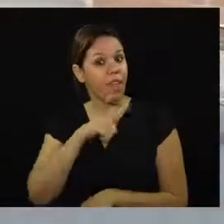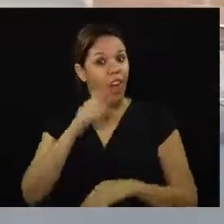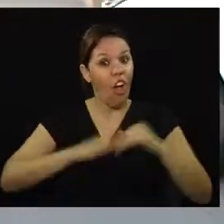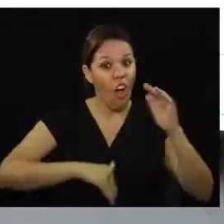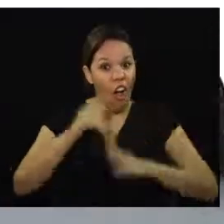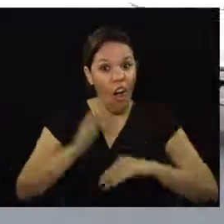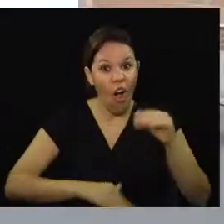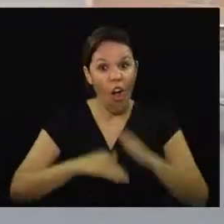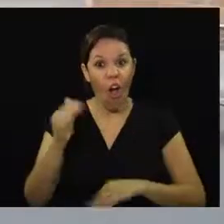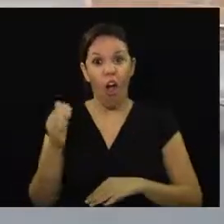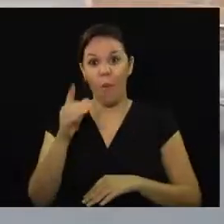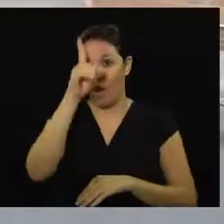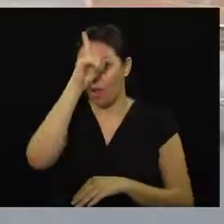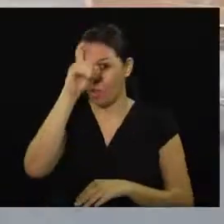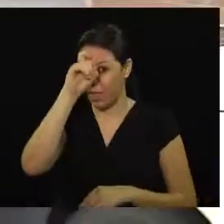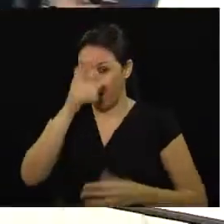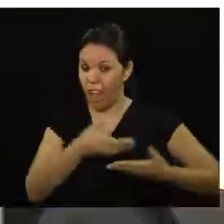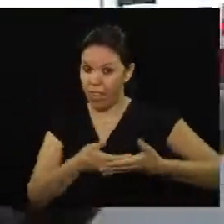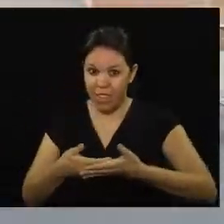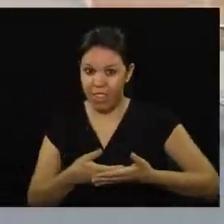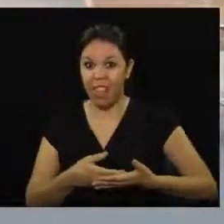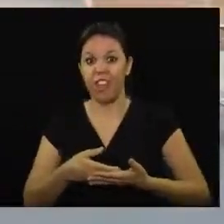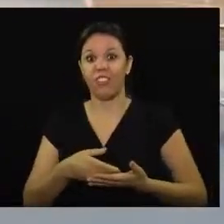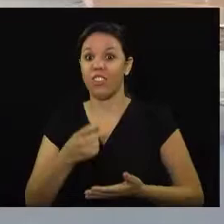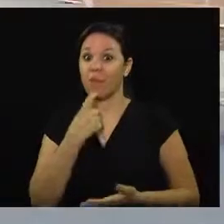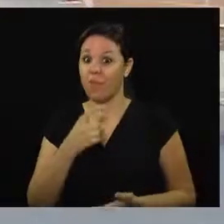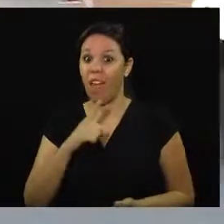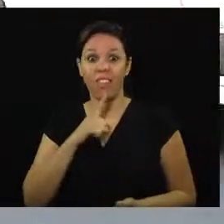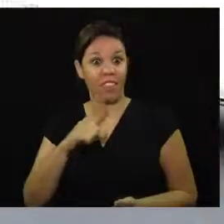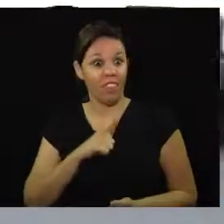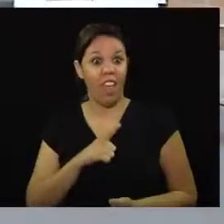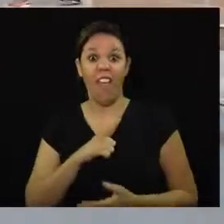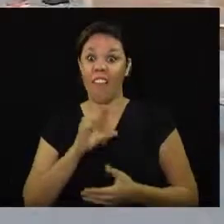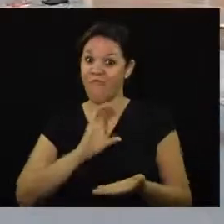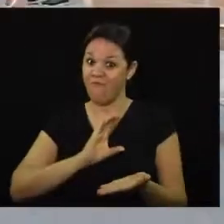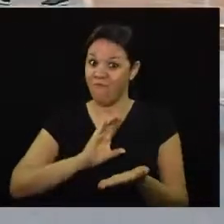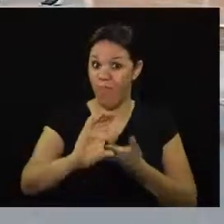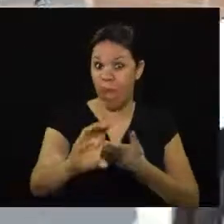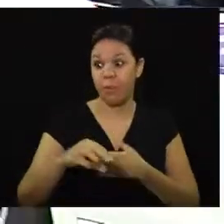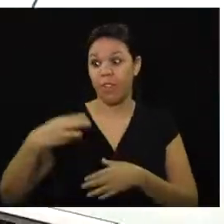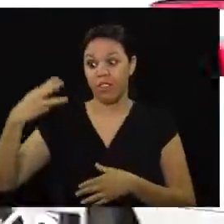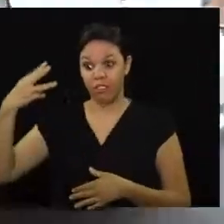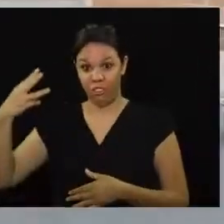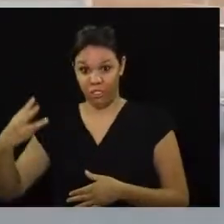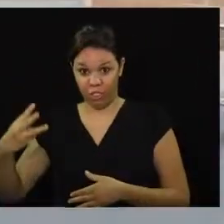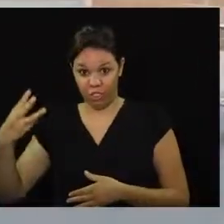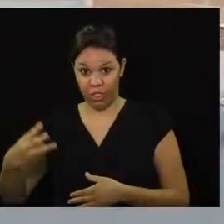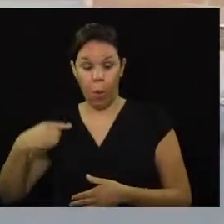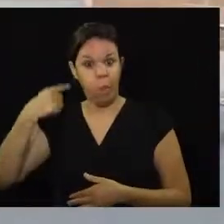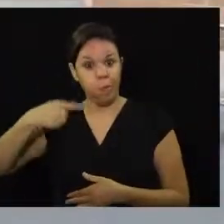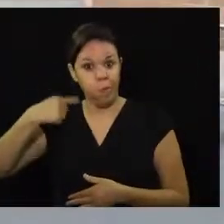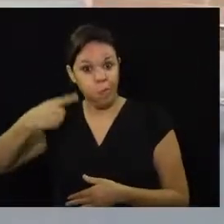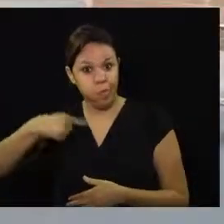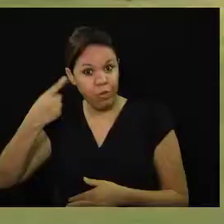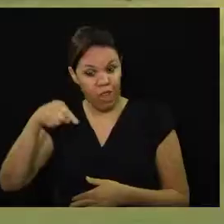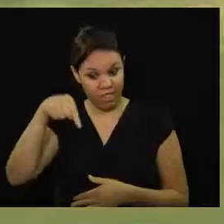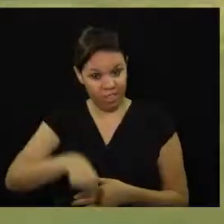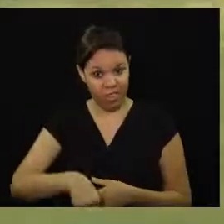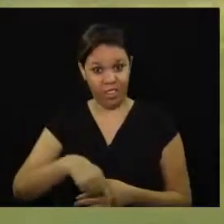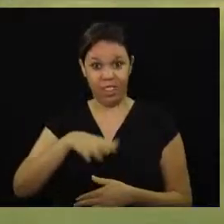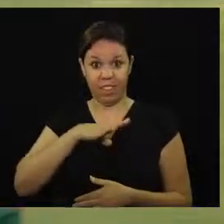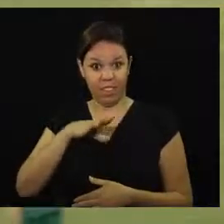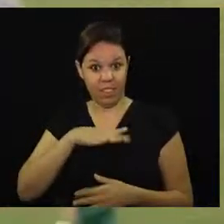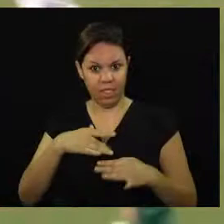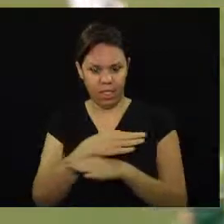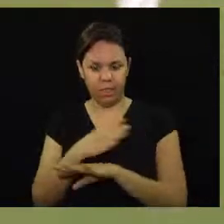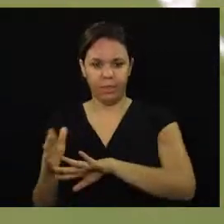Hospital em Maternidade de Campinas tem verbas de emendas parlamentares de três deputados da cidade? Eu conto já já. E